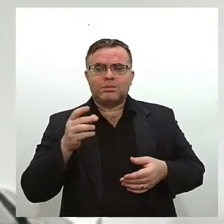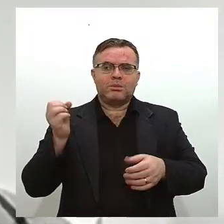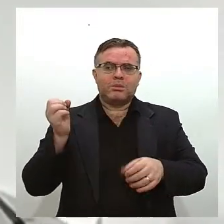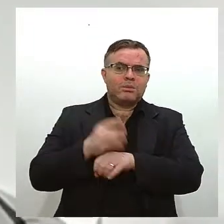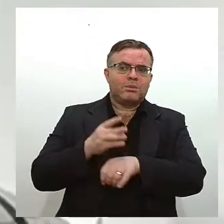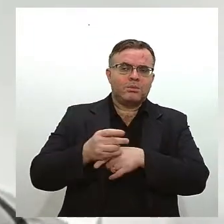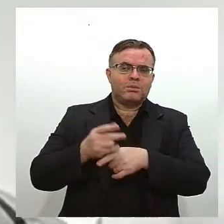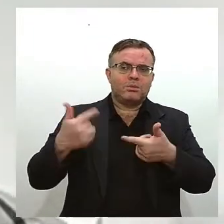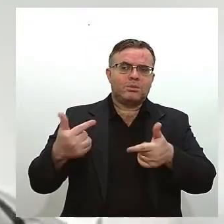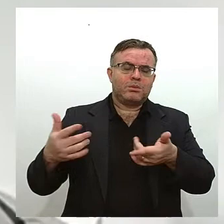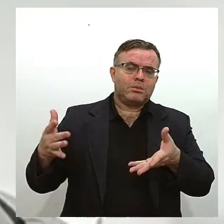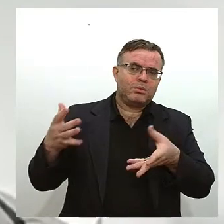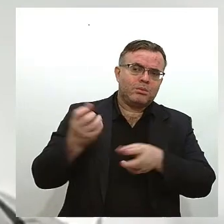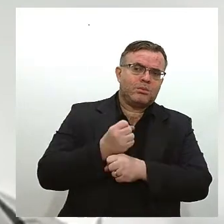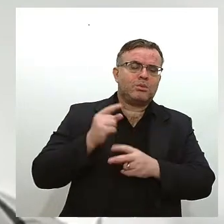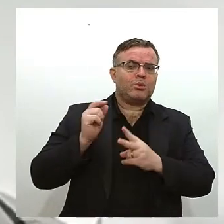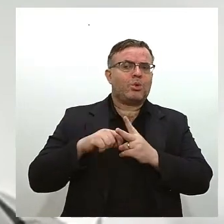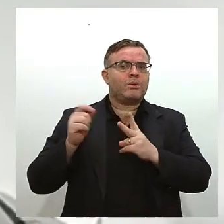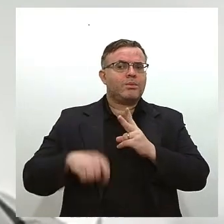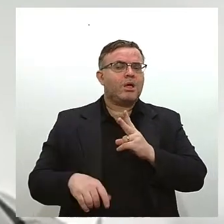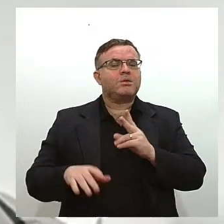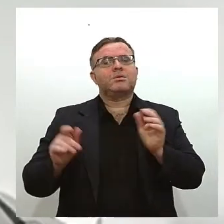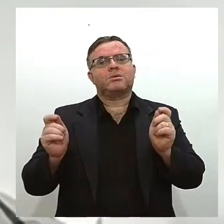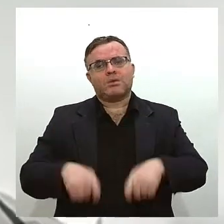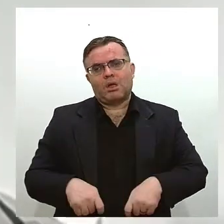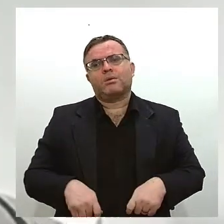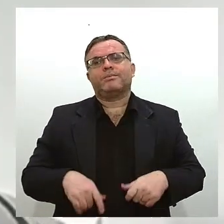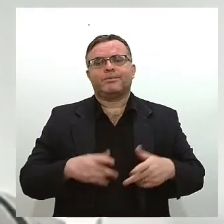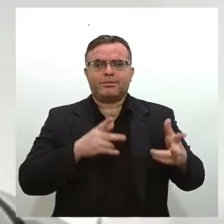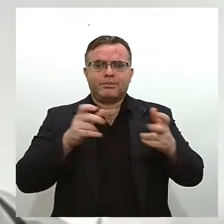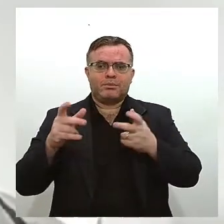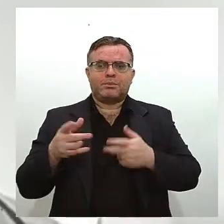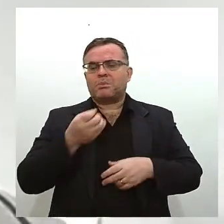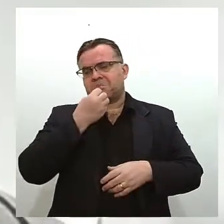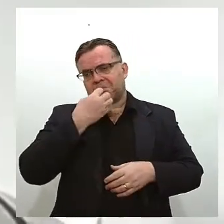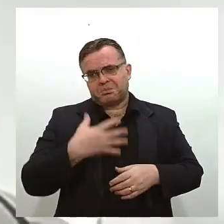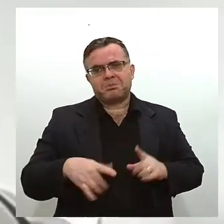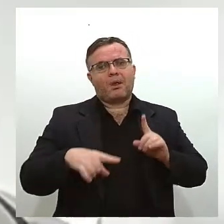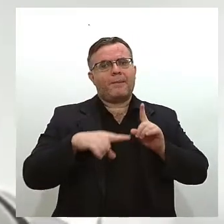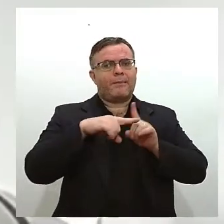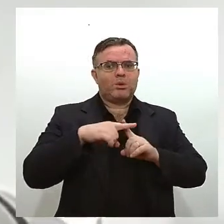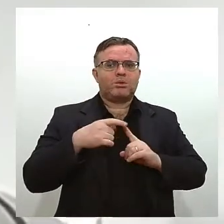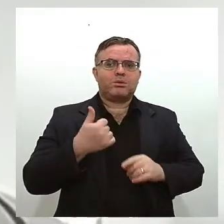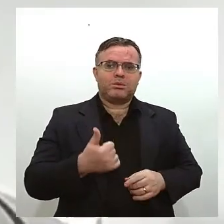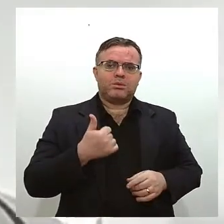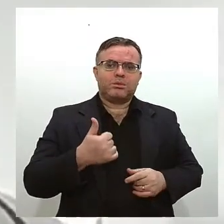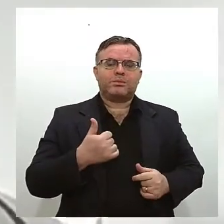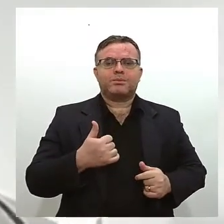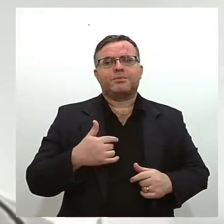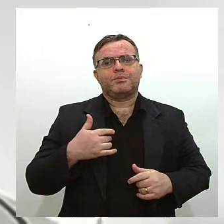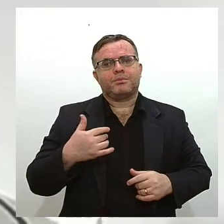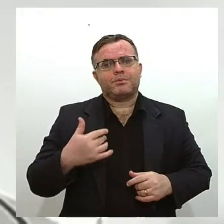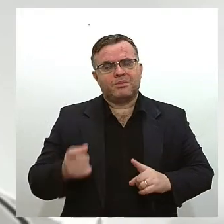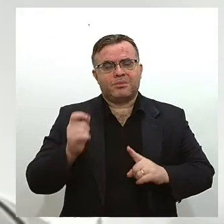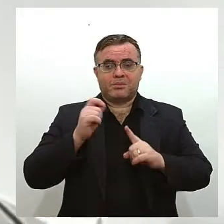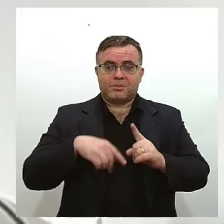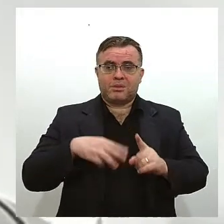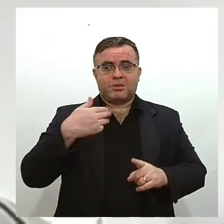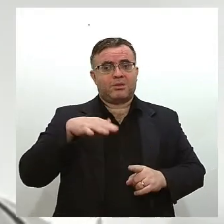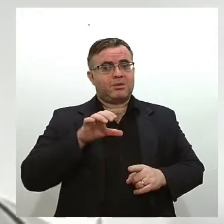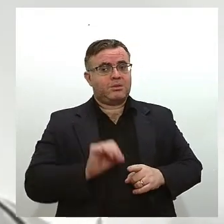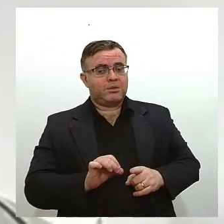de um ano de 12 meses a gente está começando a ter resultados positivos novamente desde o mês de março e